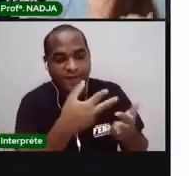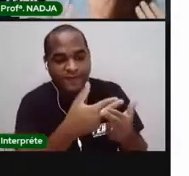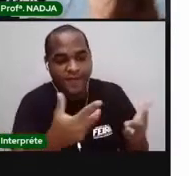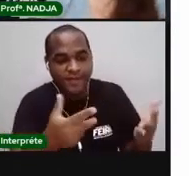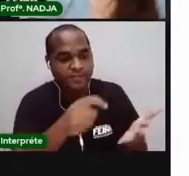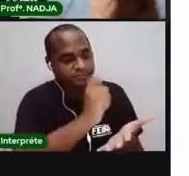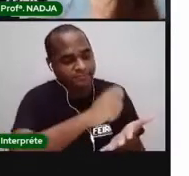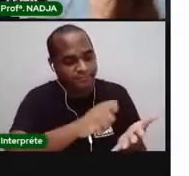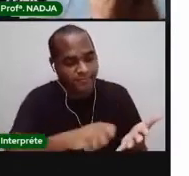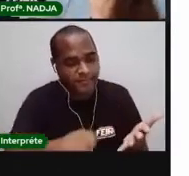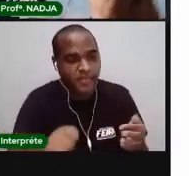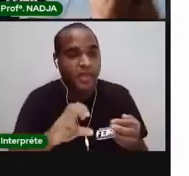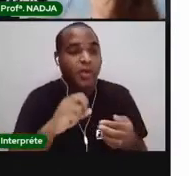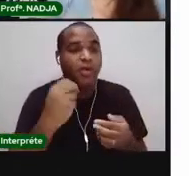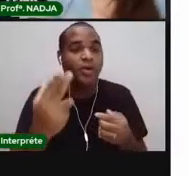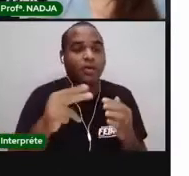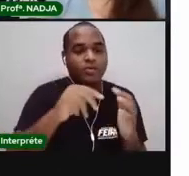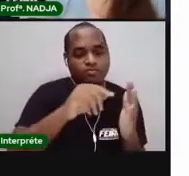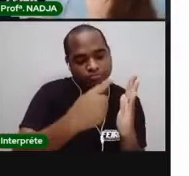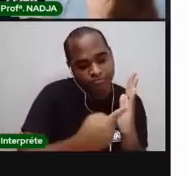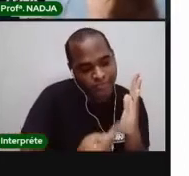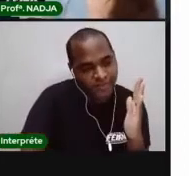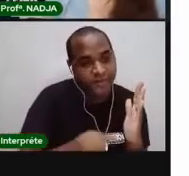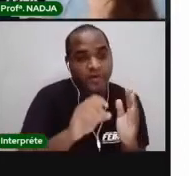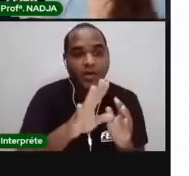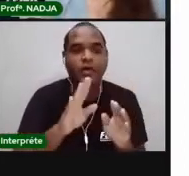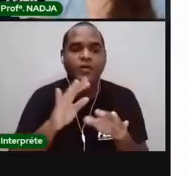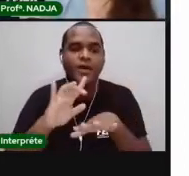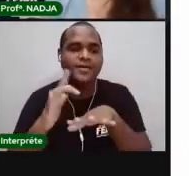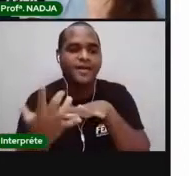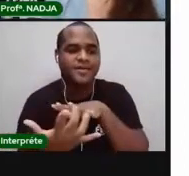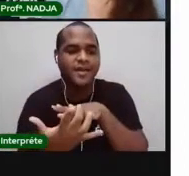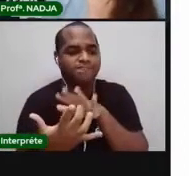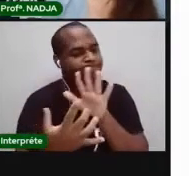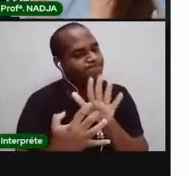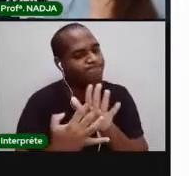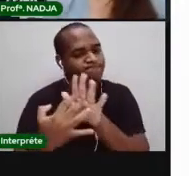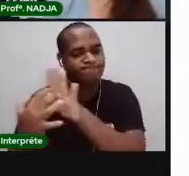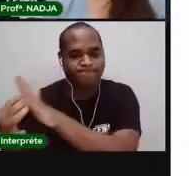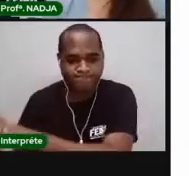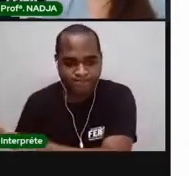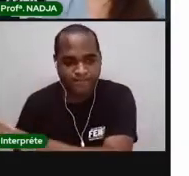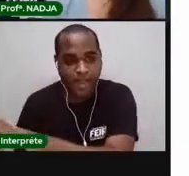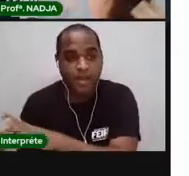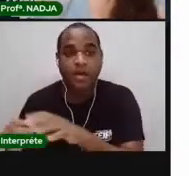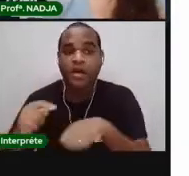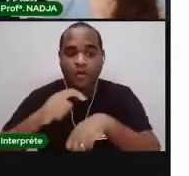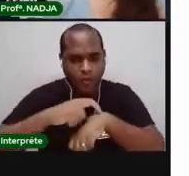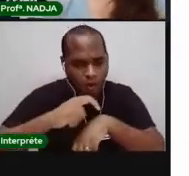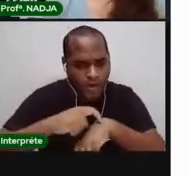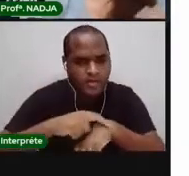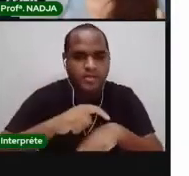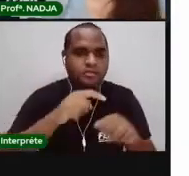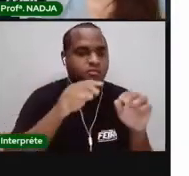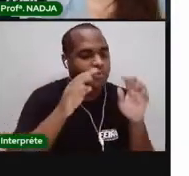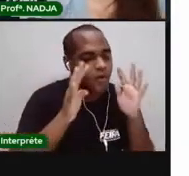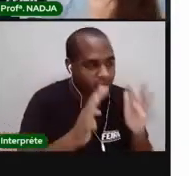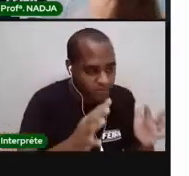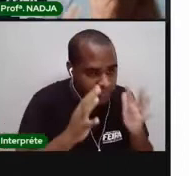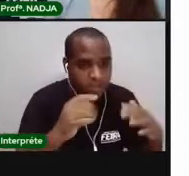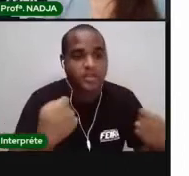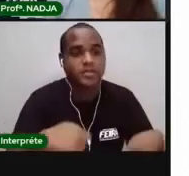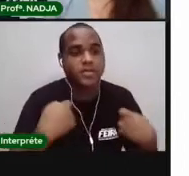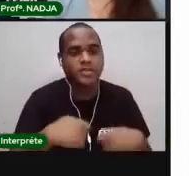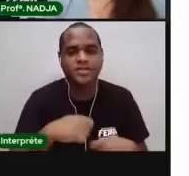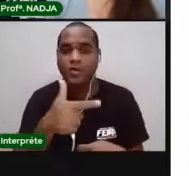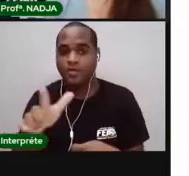escritas ou livro. Tente deixar as redes sociais um pouco afastadas. Claro que no momento de assistir as aulas, né, será no celular.